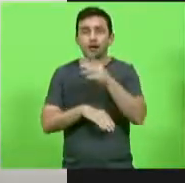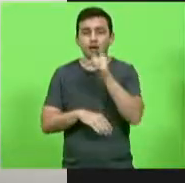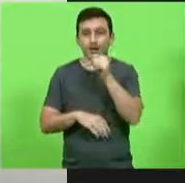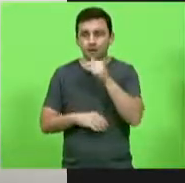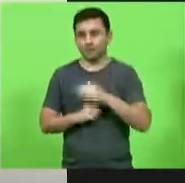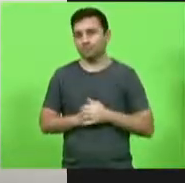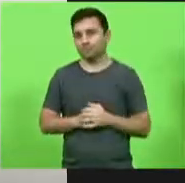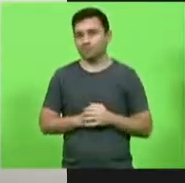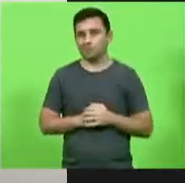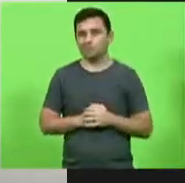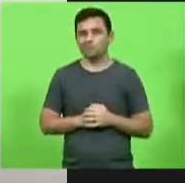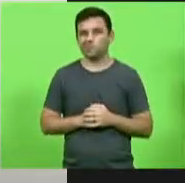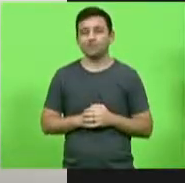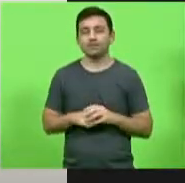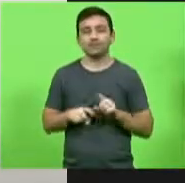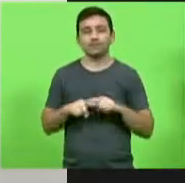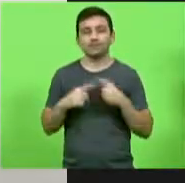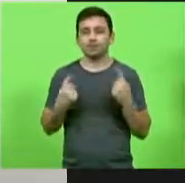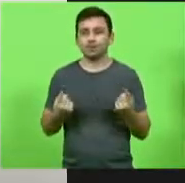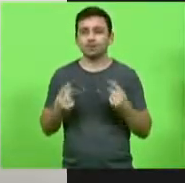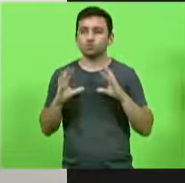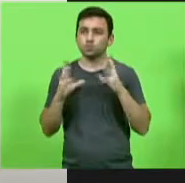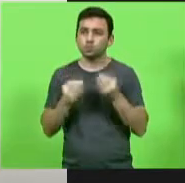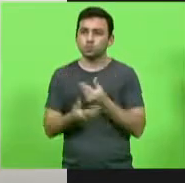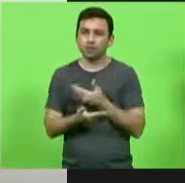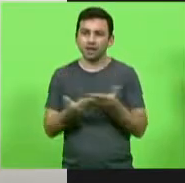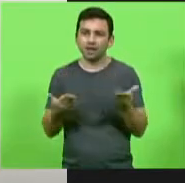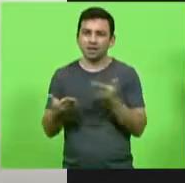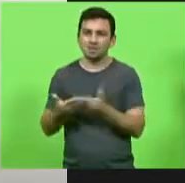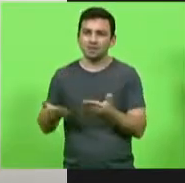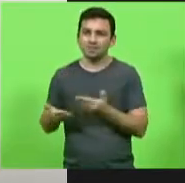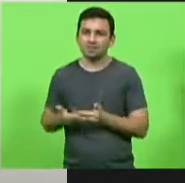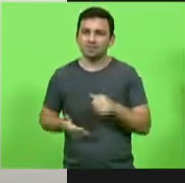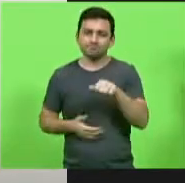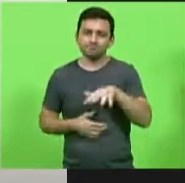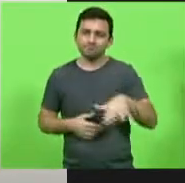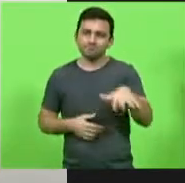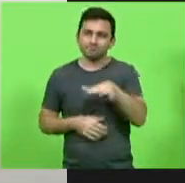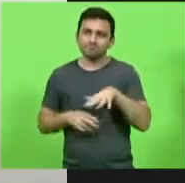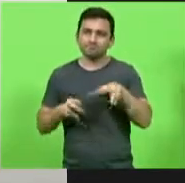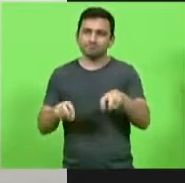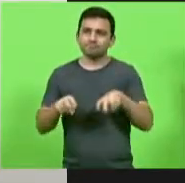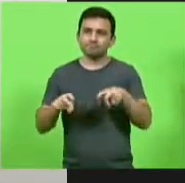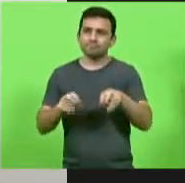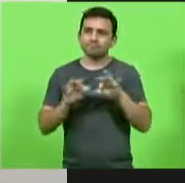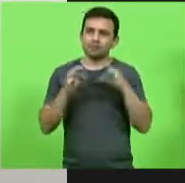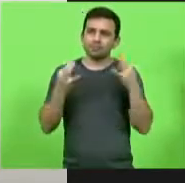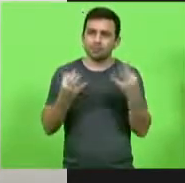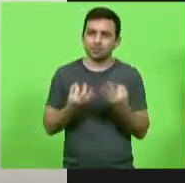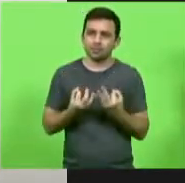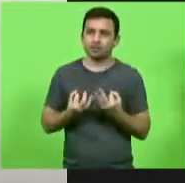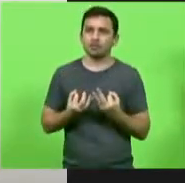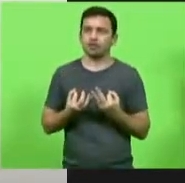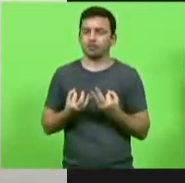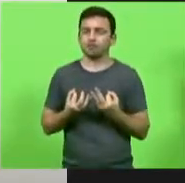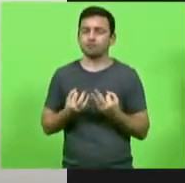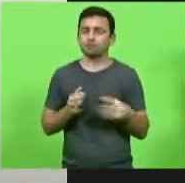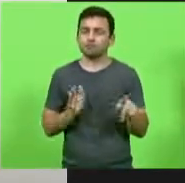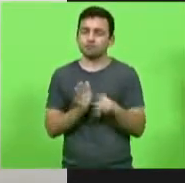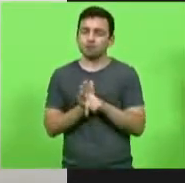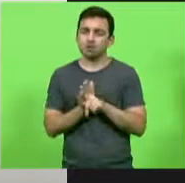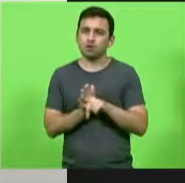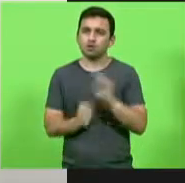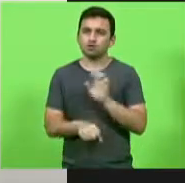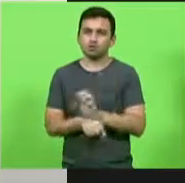tudo isso levou a perdas em diversos setores da agricultura familiar e camponês em nosso estado